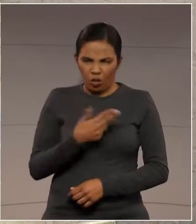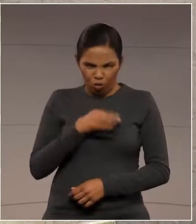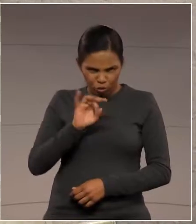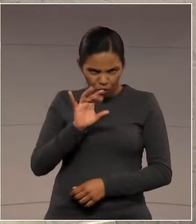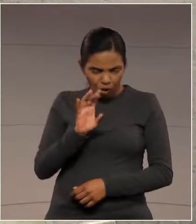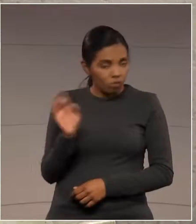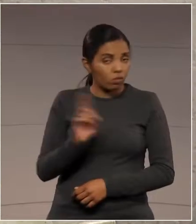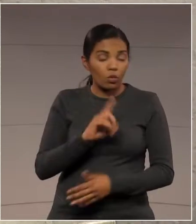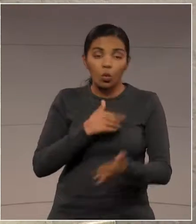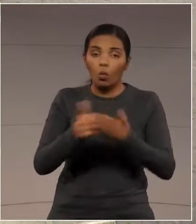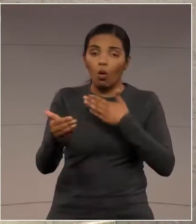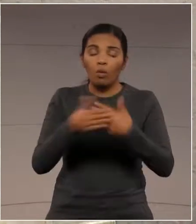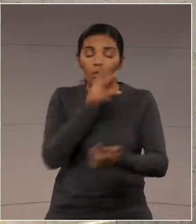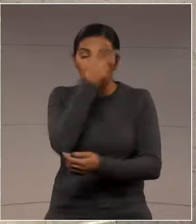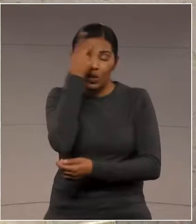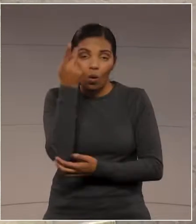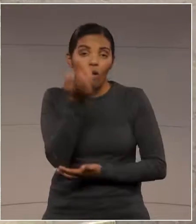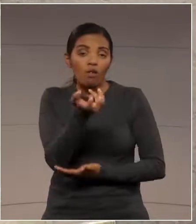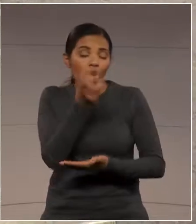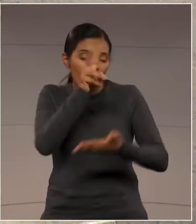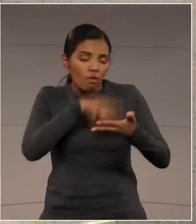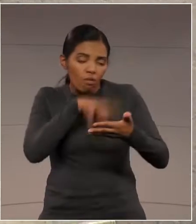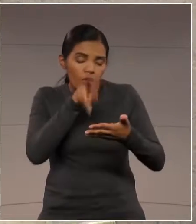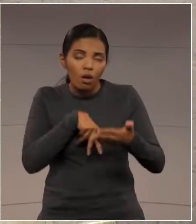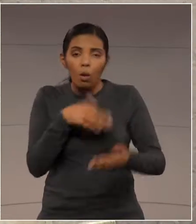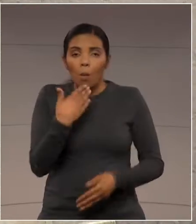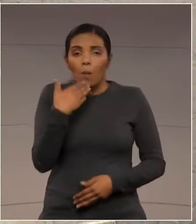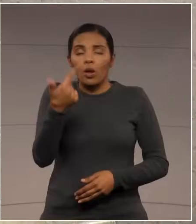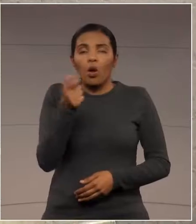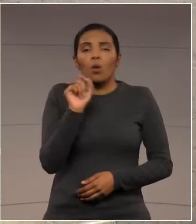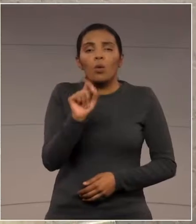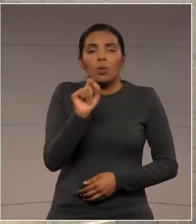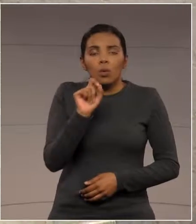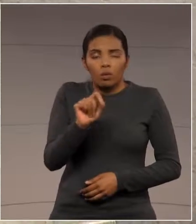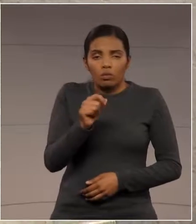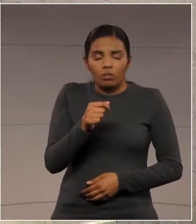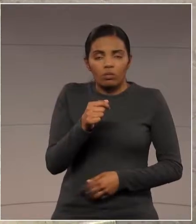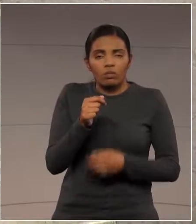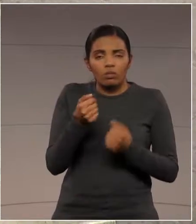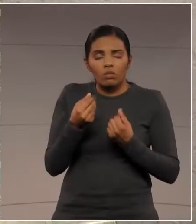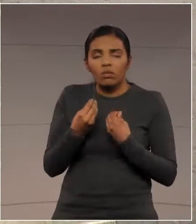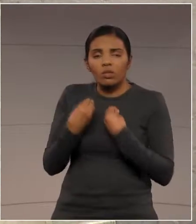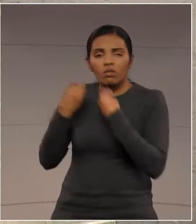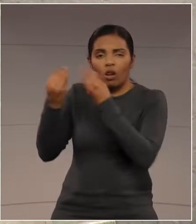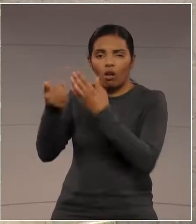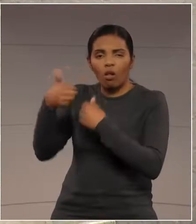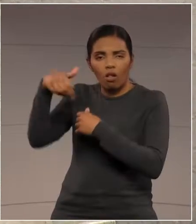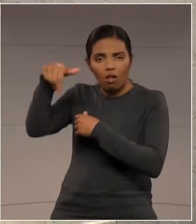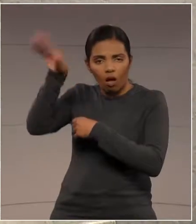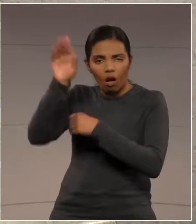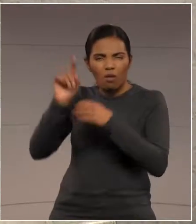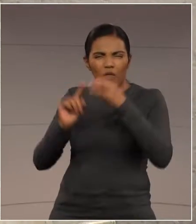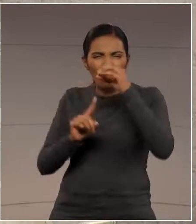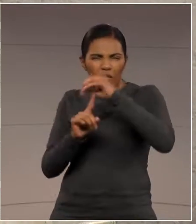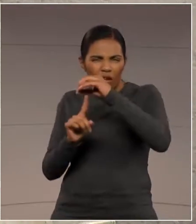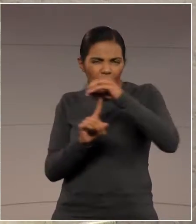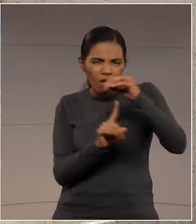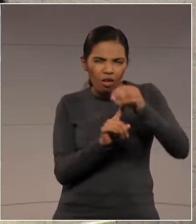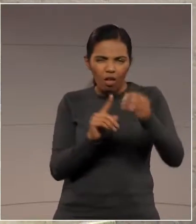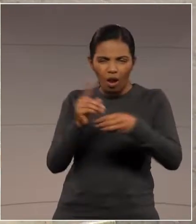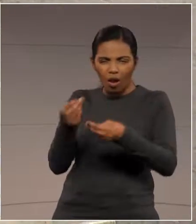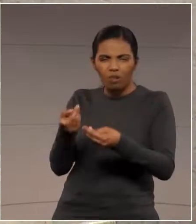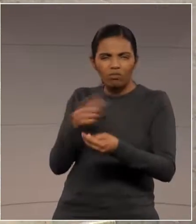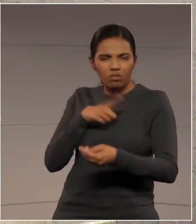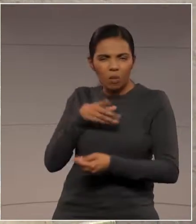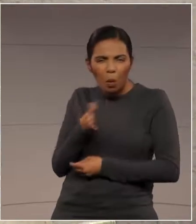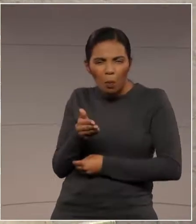for ler essa porcaria. melhor para esse jornal seria para mandar para a feira, embrulhar peixe, ou quem quiser